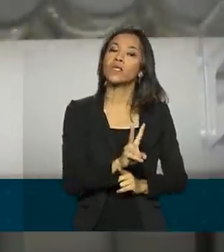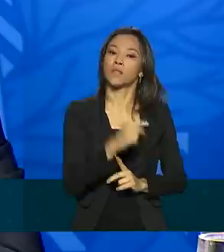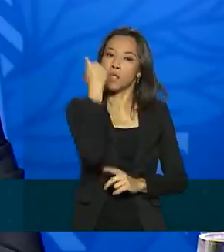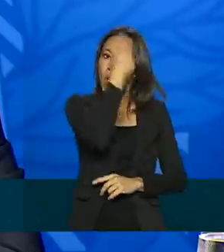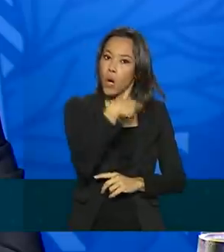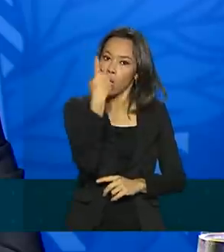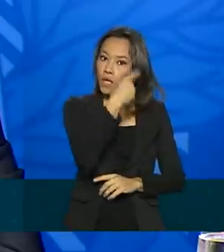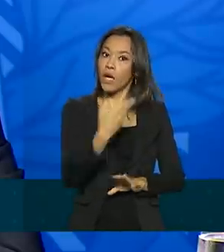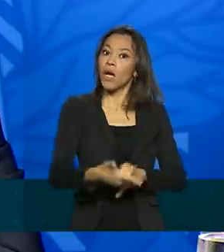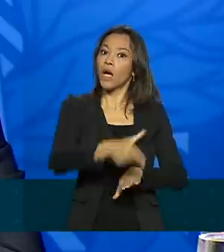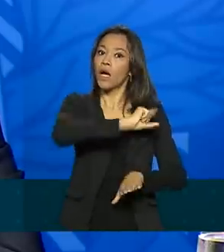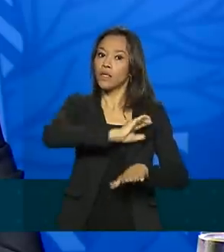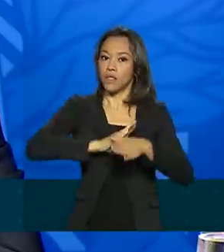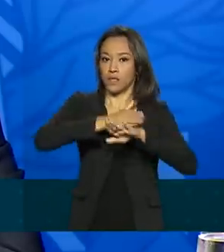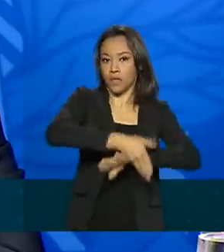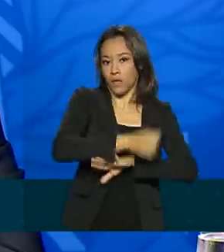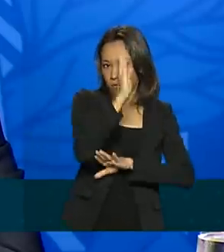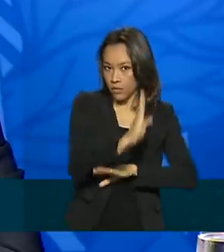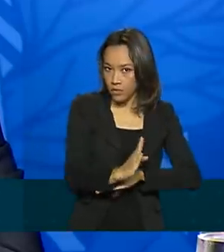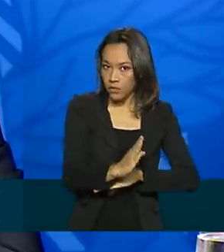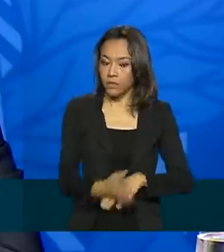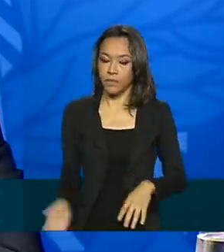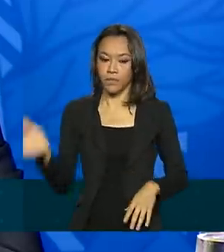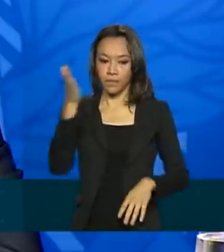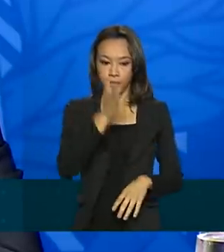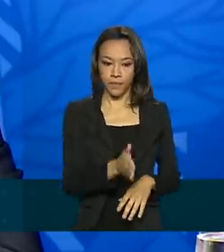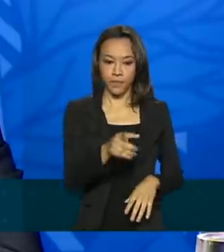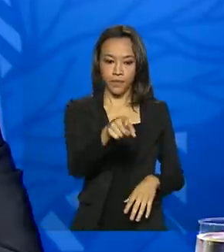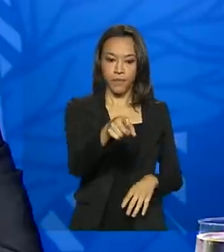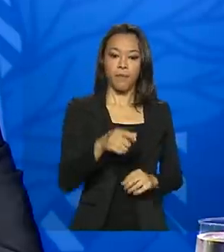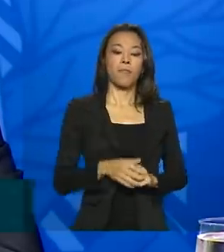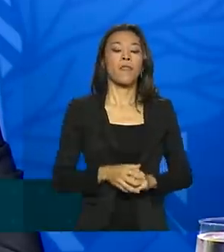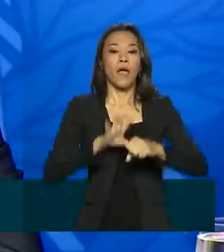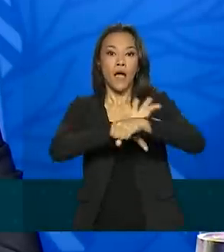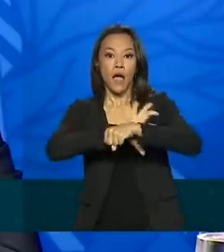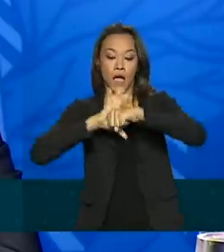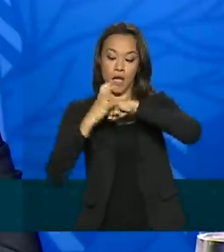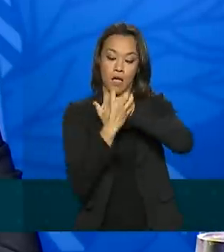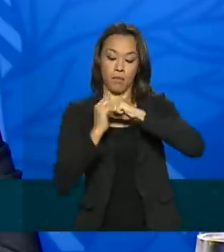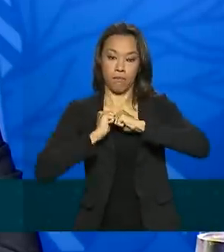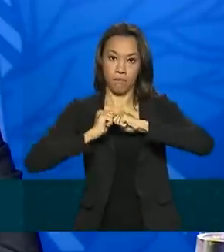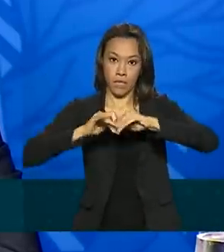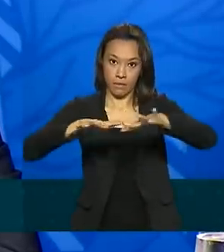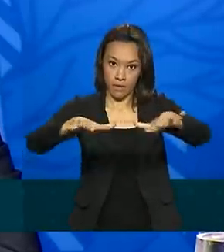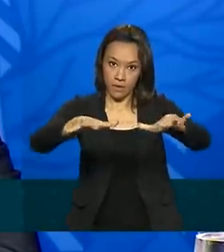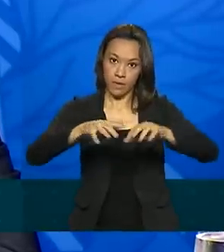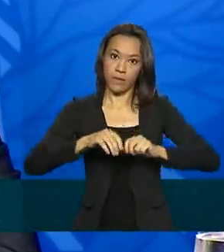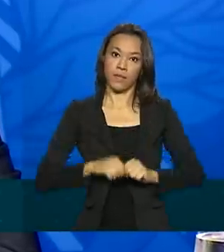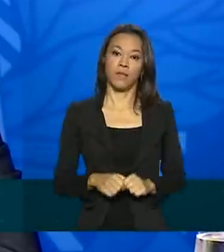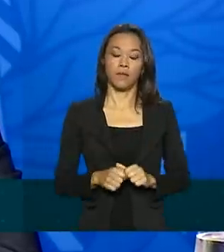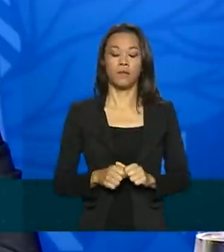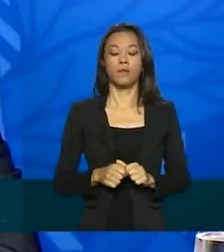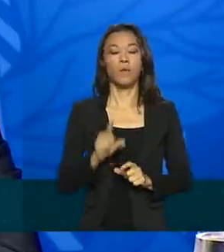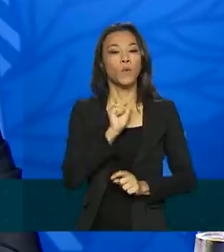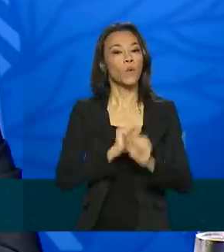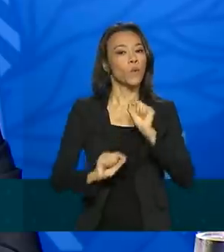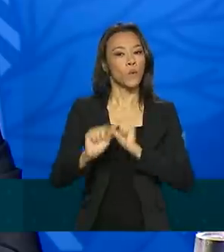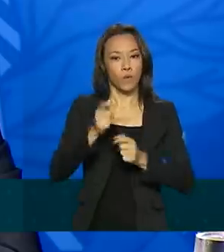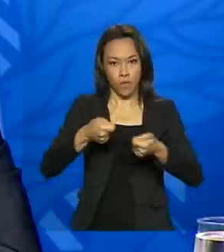ao Brasil. A pandemia indo para os melhores índices do mundo de respeito ao seu controle,